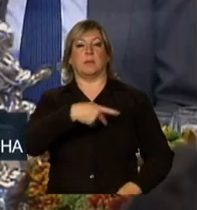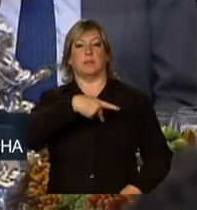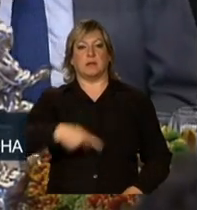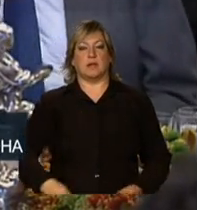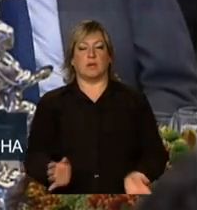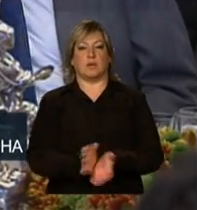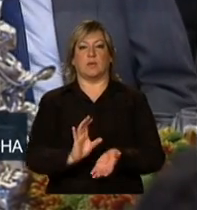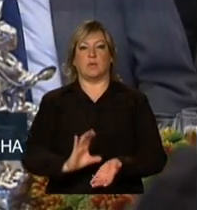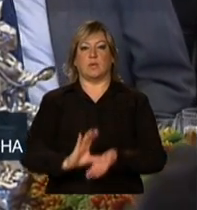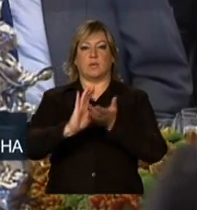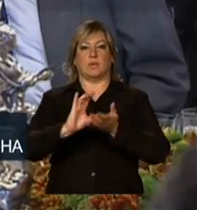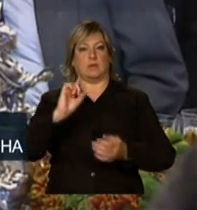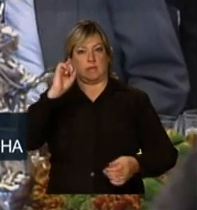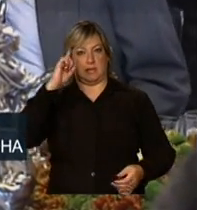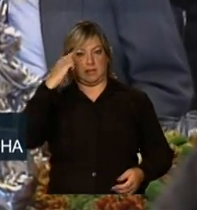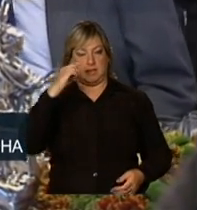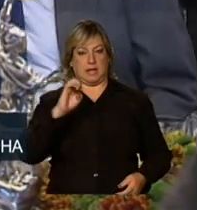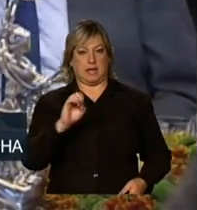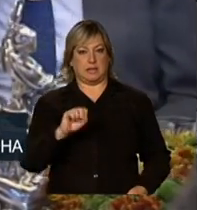do Conselho Espanhol.